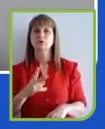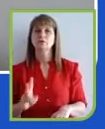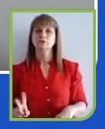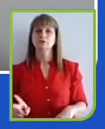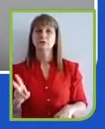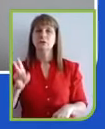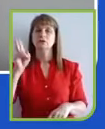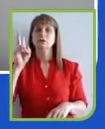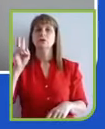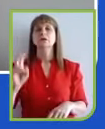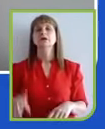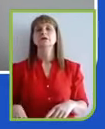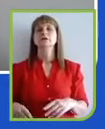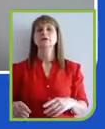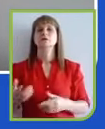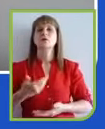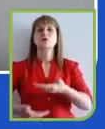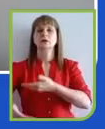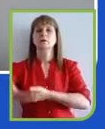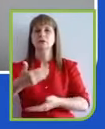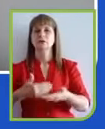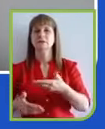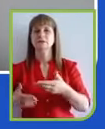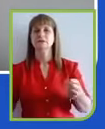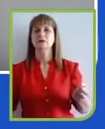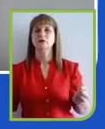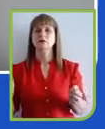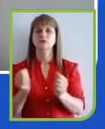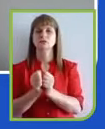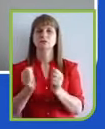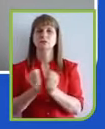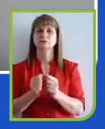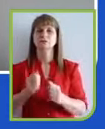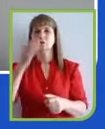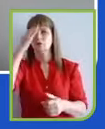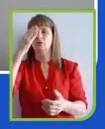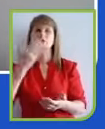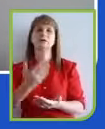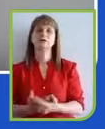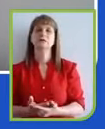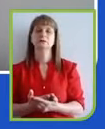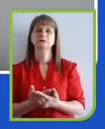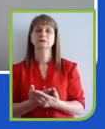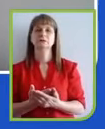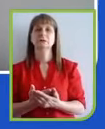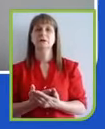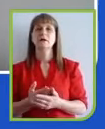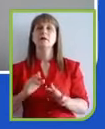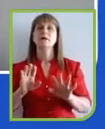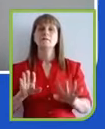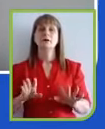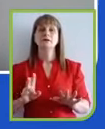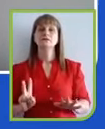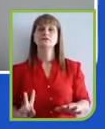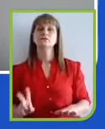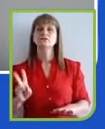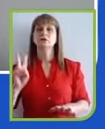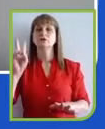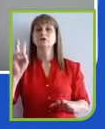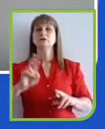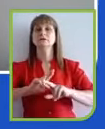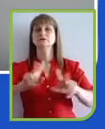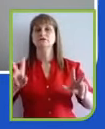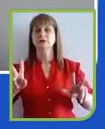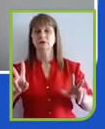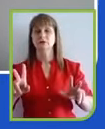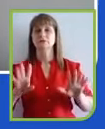colaboração entre as pessoas, ambiente de confiança. Mas aí entra a diversidade, que é o que eu queria destacar